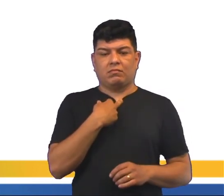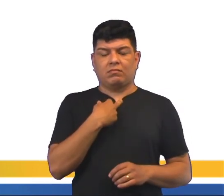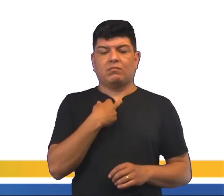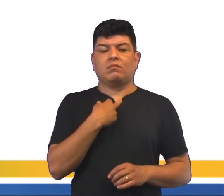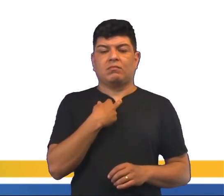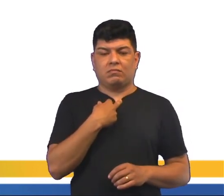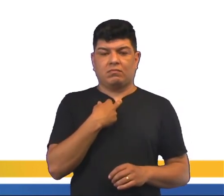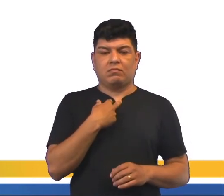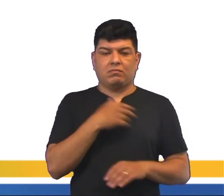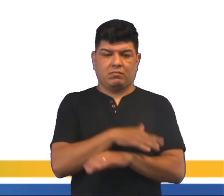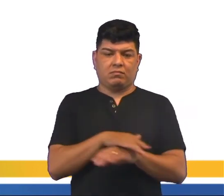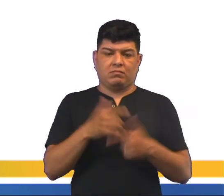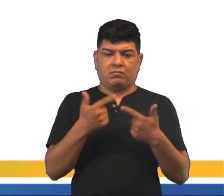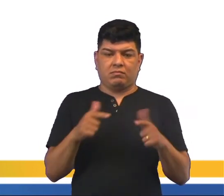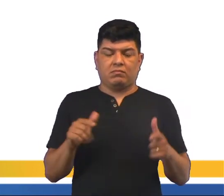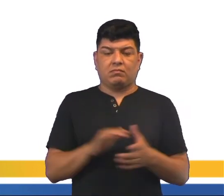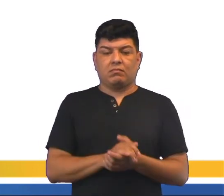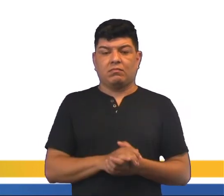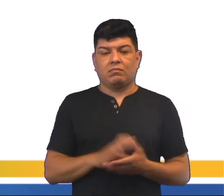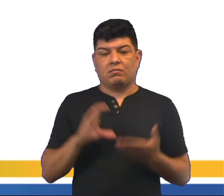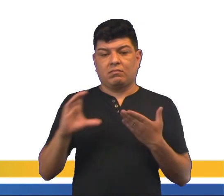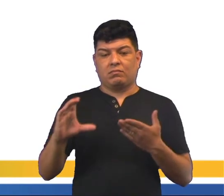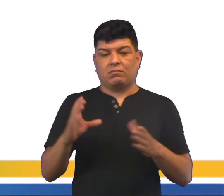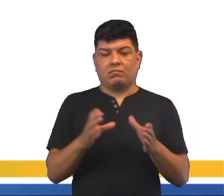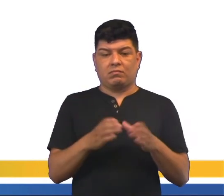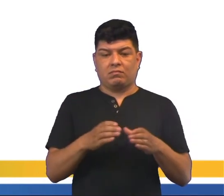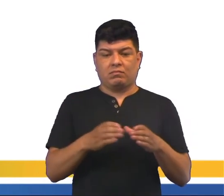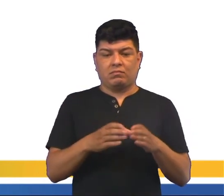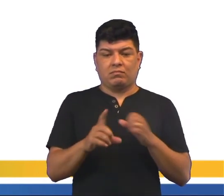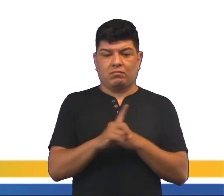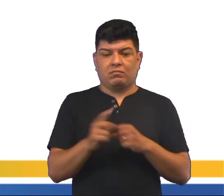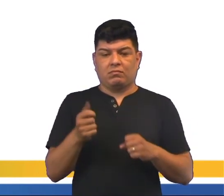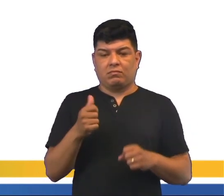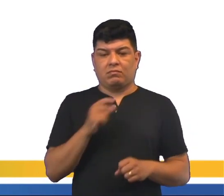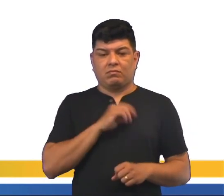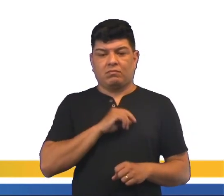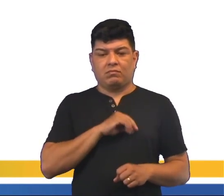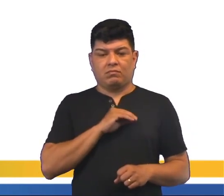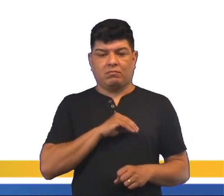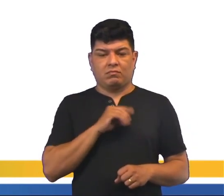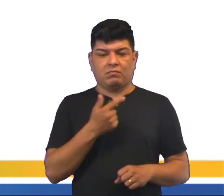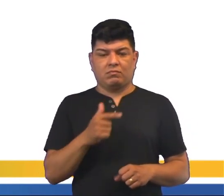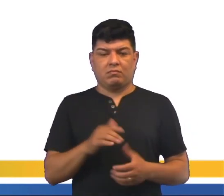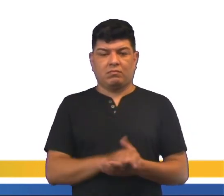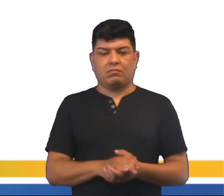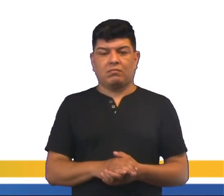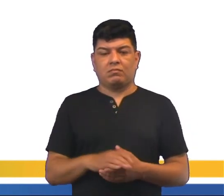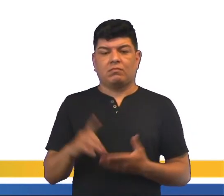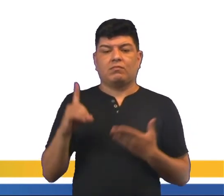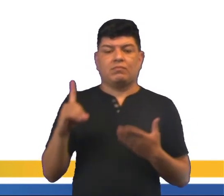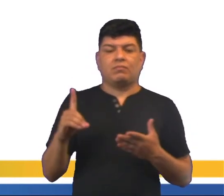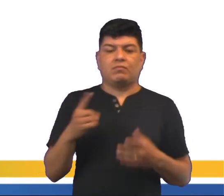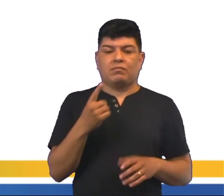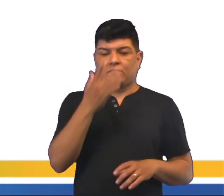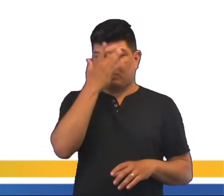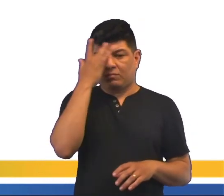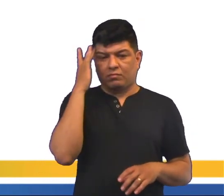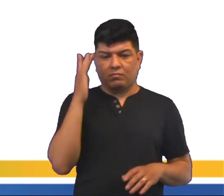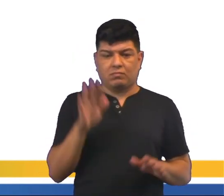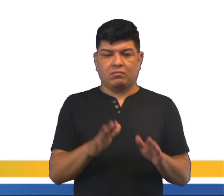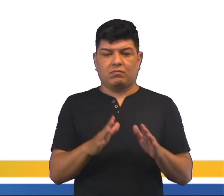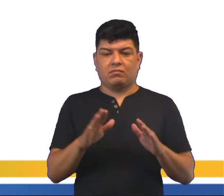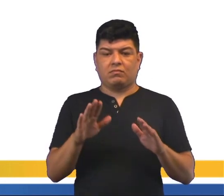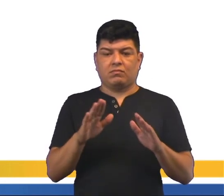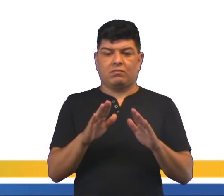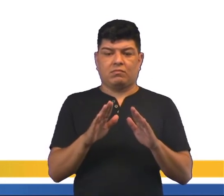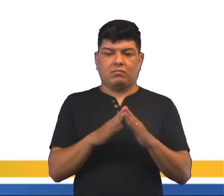espaço sem infraestruturas. Letra C, são grupos sociais com poucas condições de renda. Letra D, são indivíduos